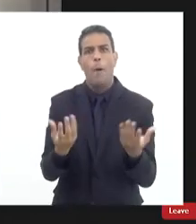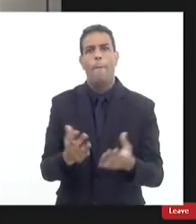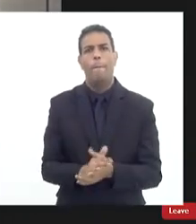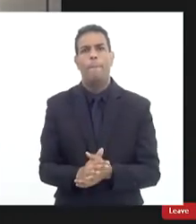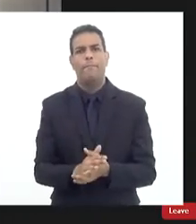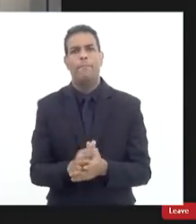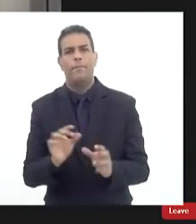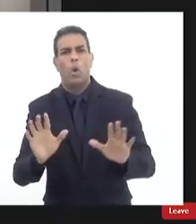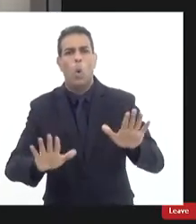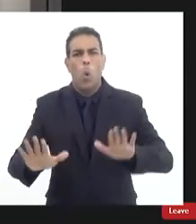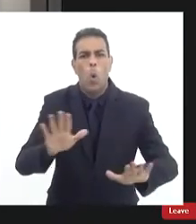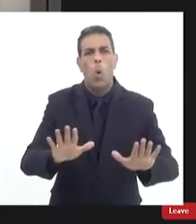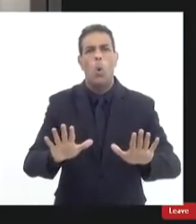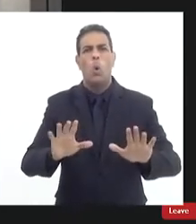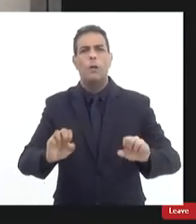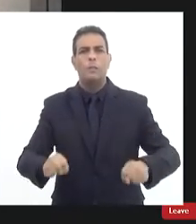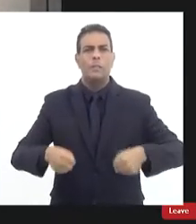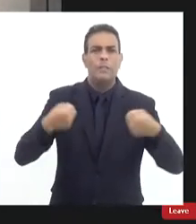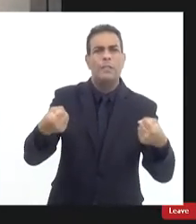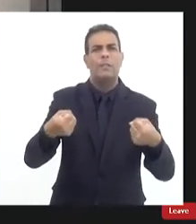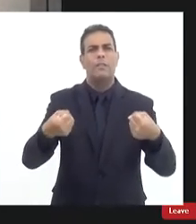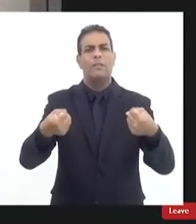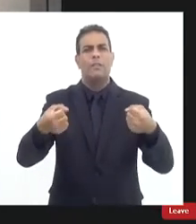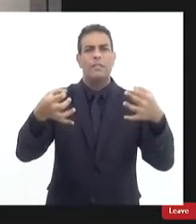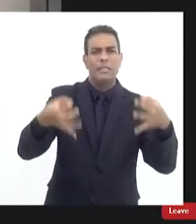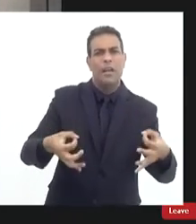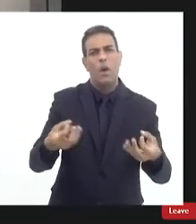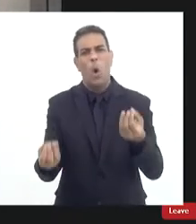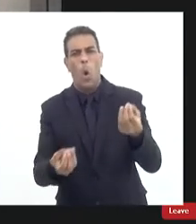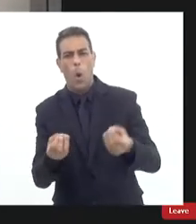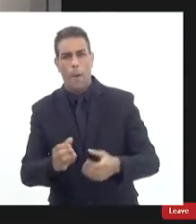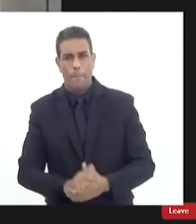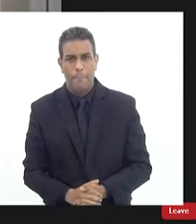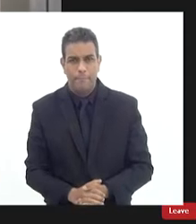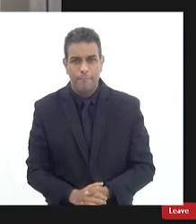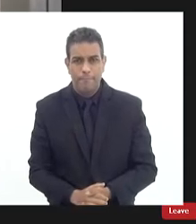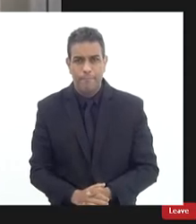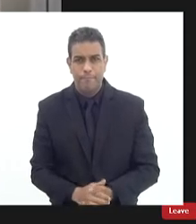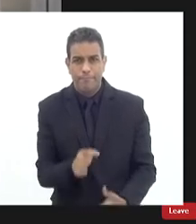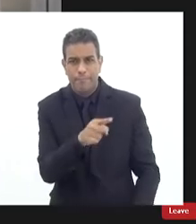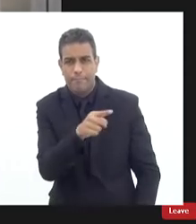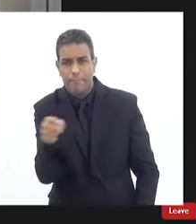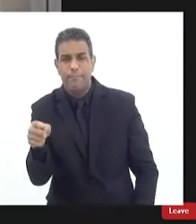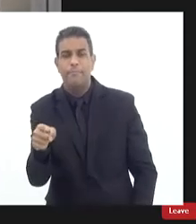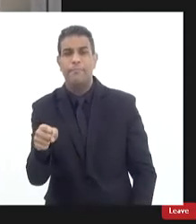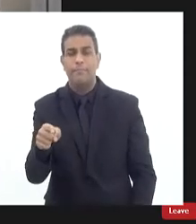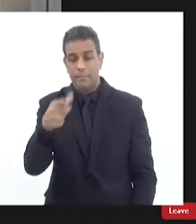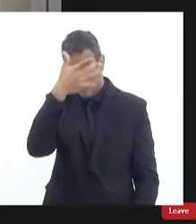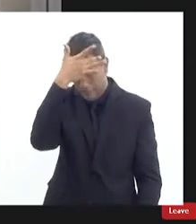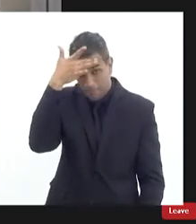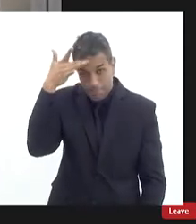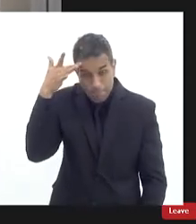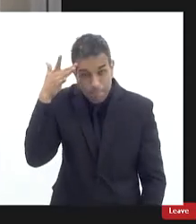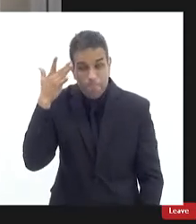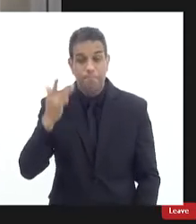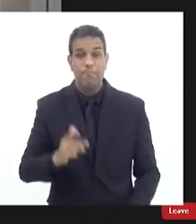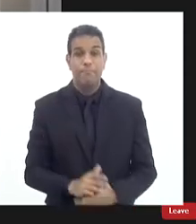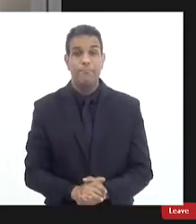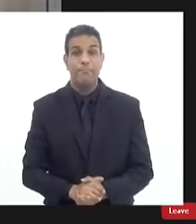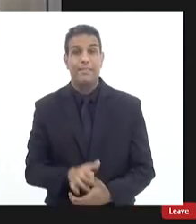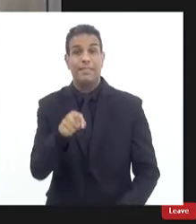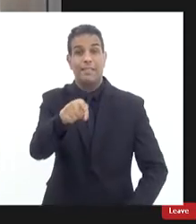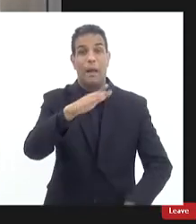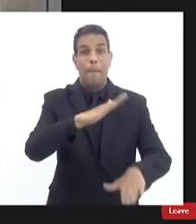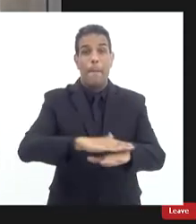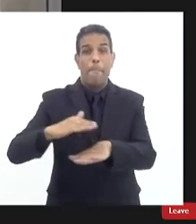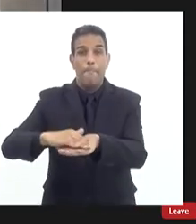necessários moderadamente uma agressão tem que ser injusta tem um negócio todo aí como é que você faz o cara ele está com o armamento